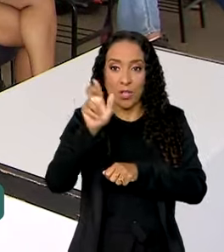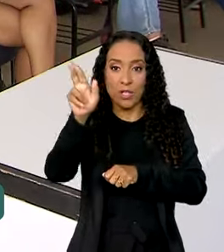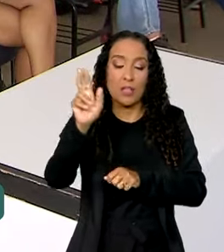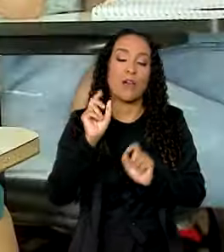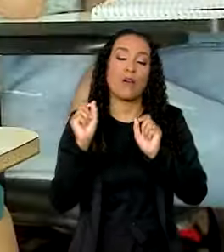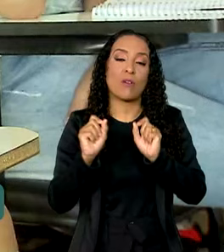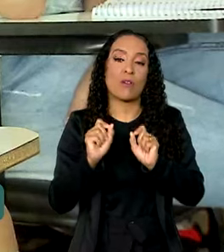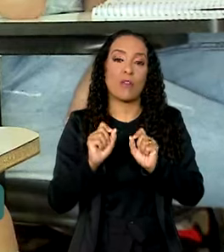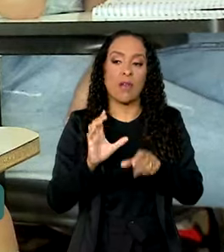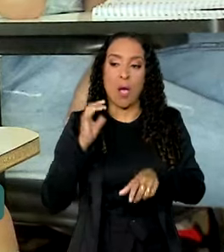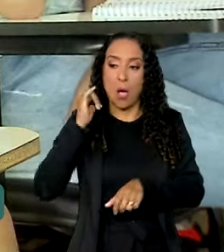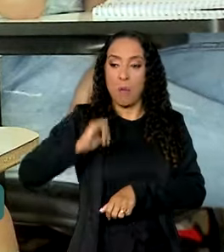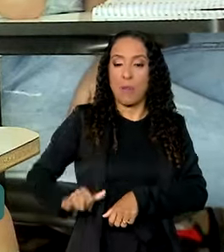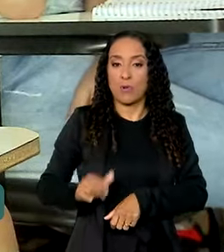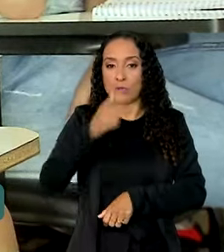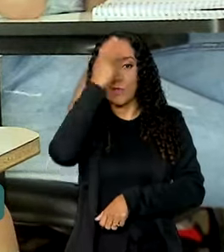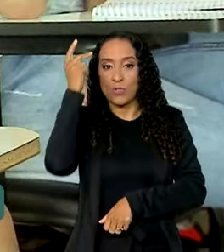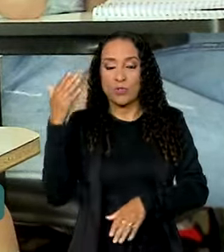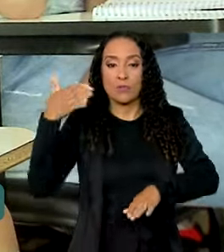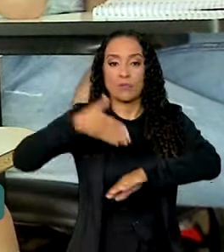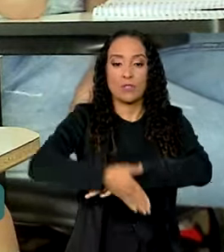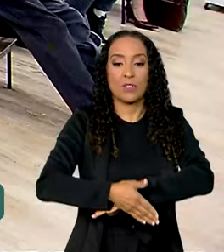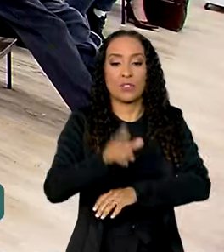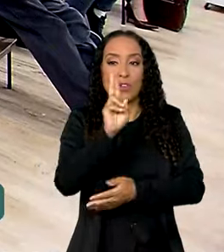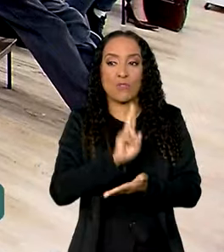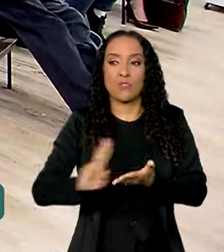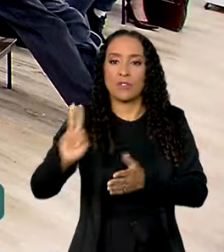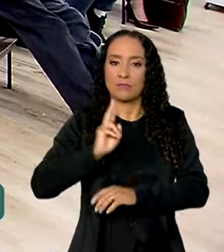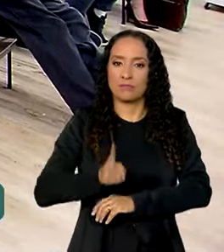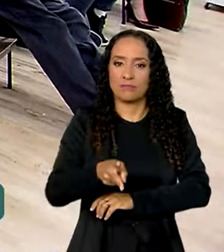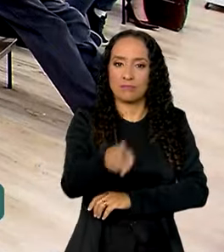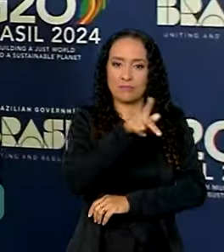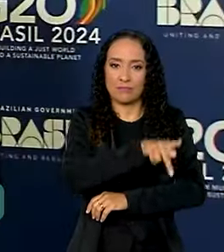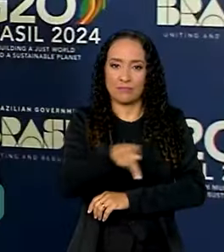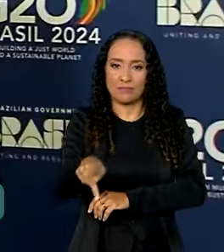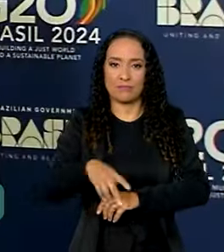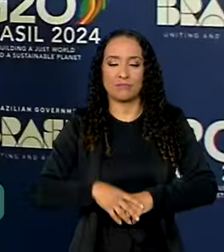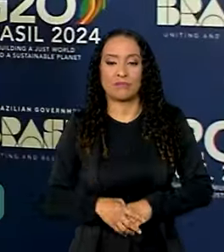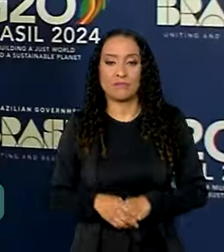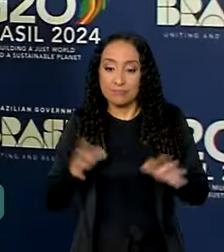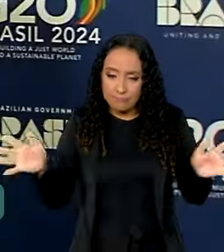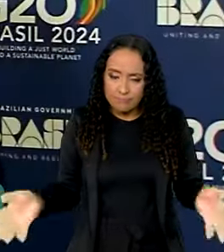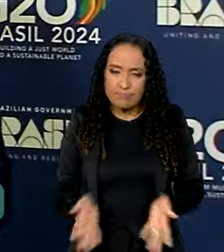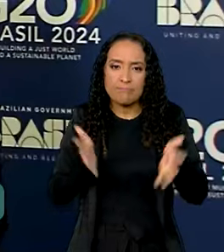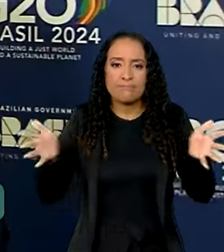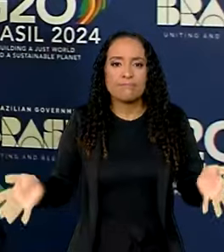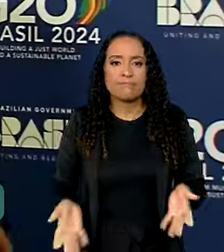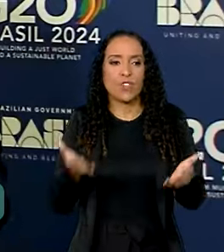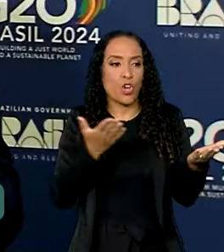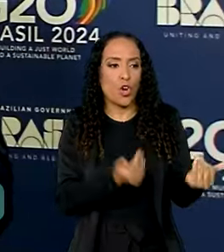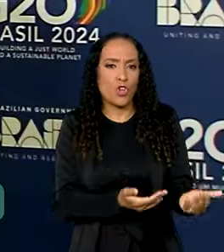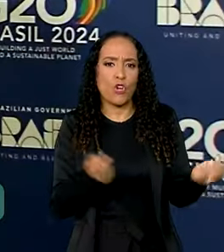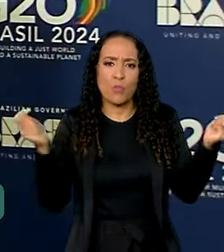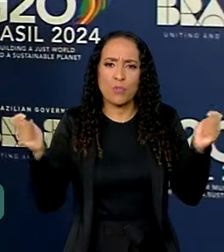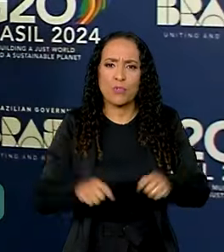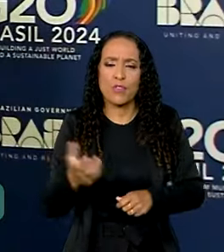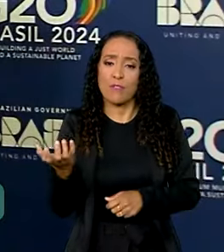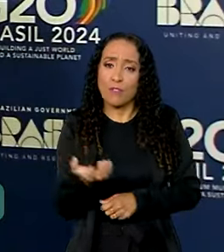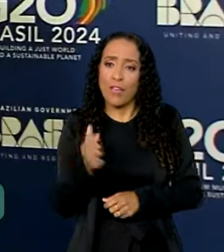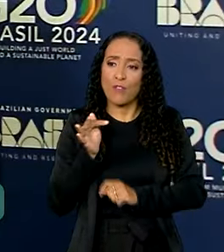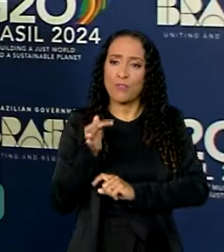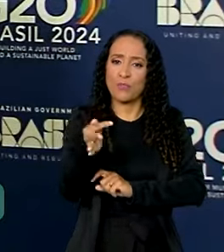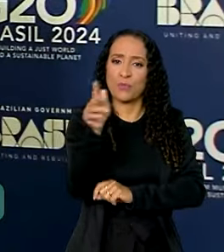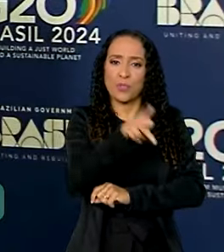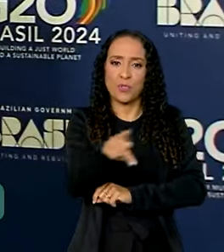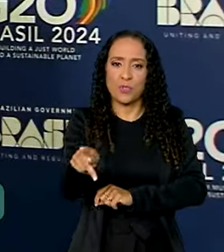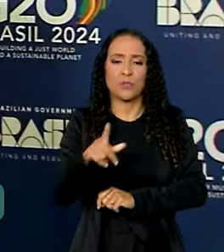estudantes que ingressem na universidade seguirem a carreira docente. E estimularmos que jovens possam querer ser professores,